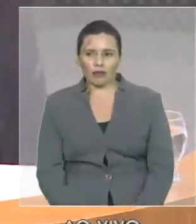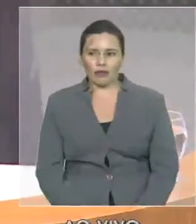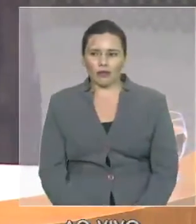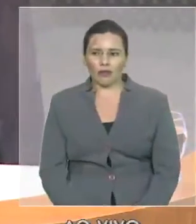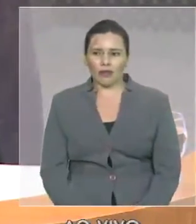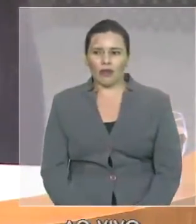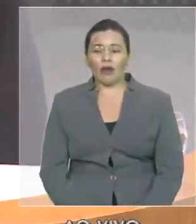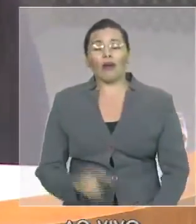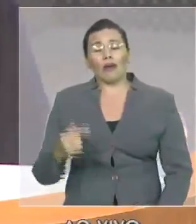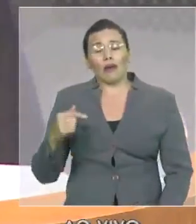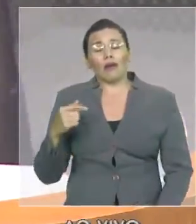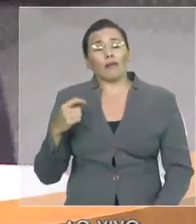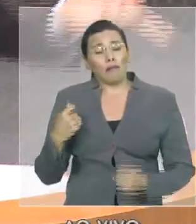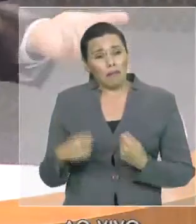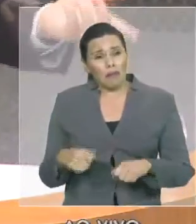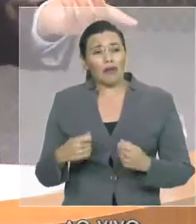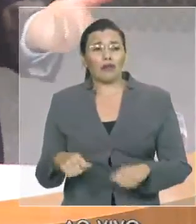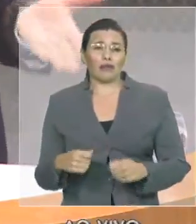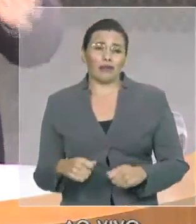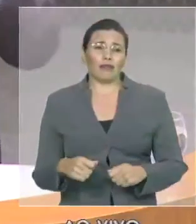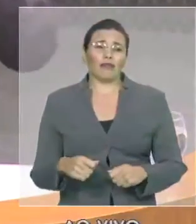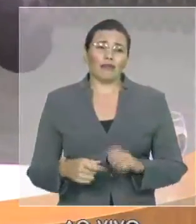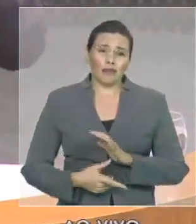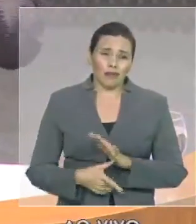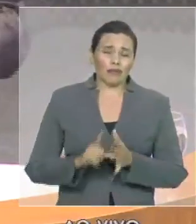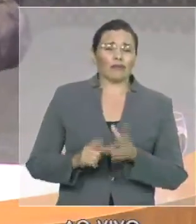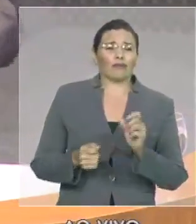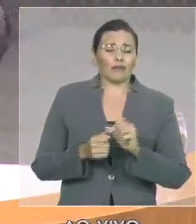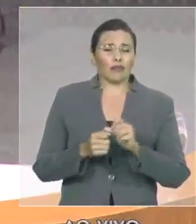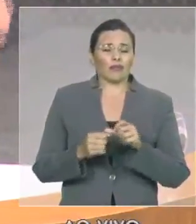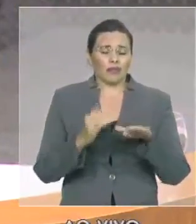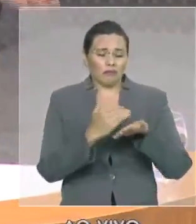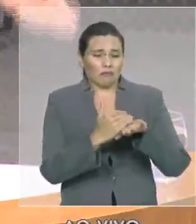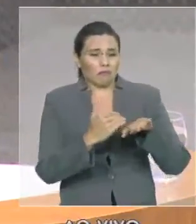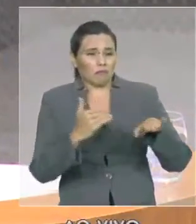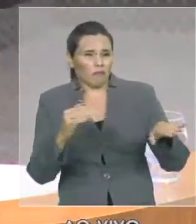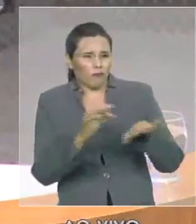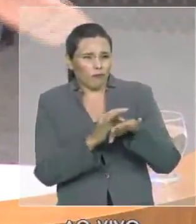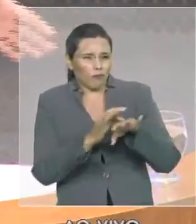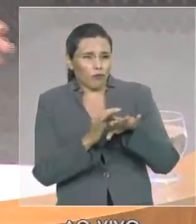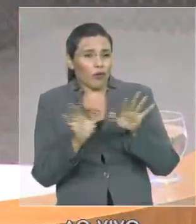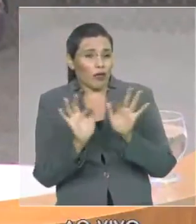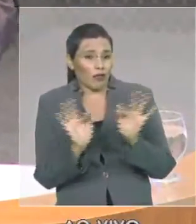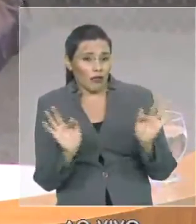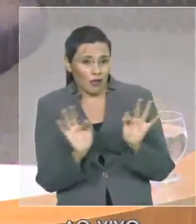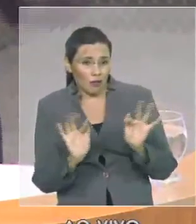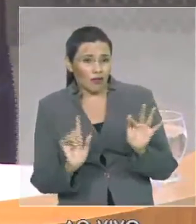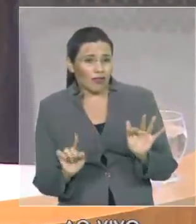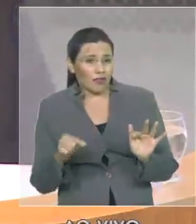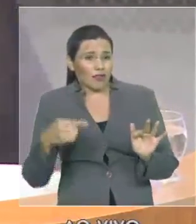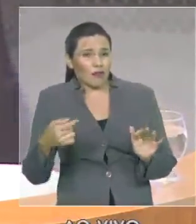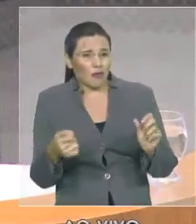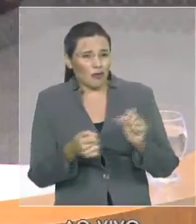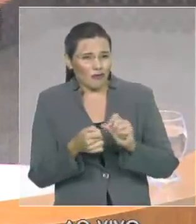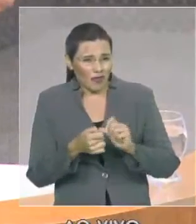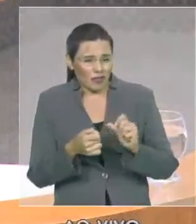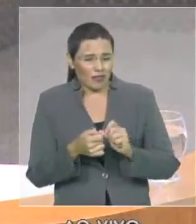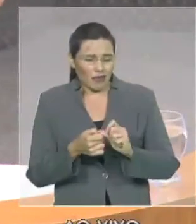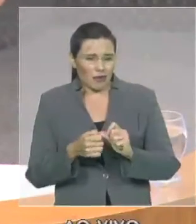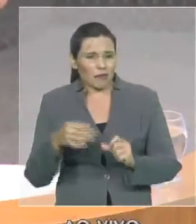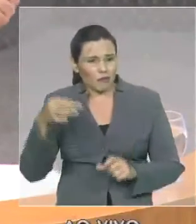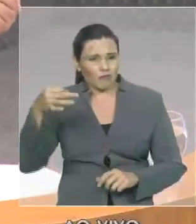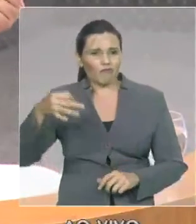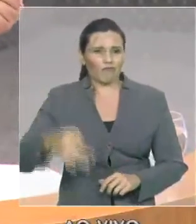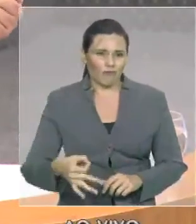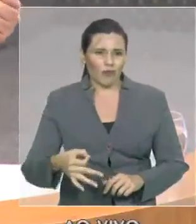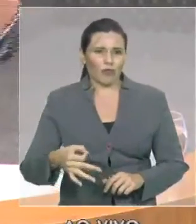obra emergencial para depois fazer a obra certa por exemplo nós estamos nesse momento fazendo o serviço de drenagem na estrada